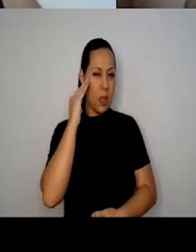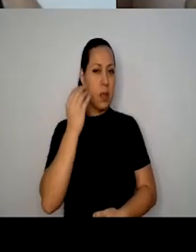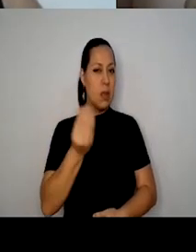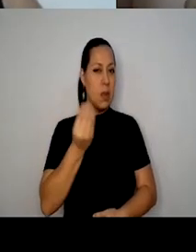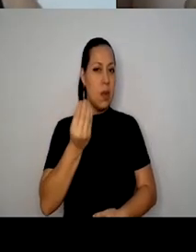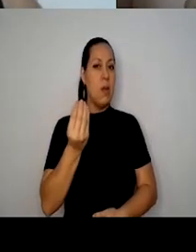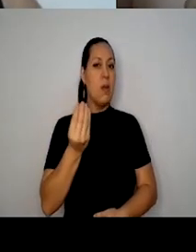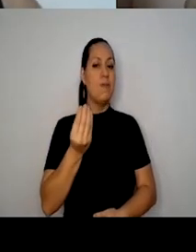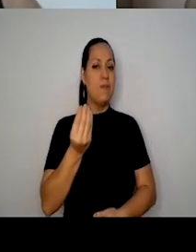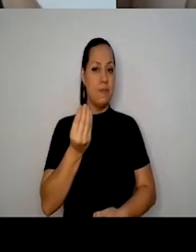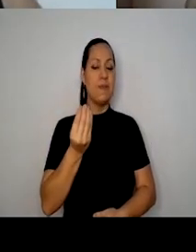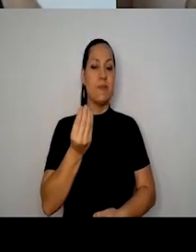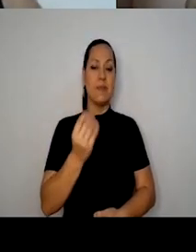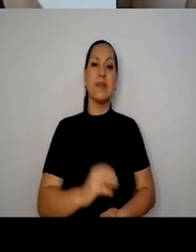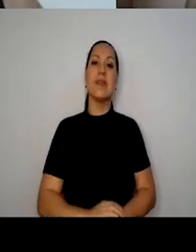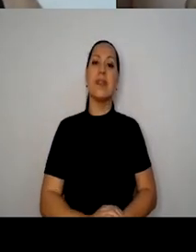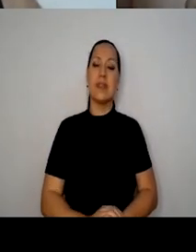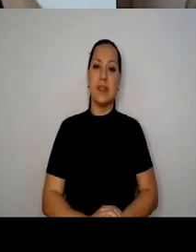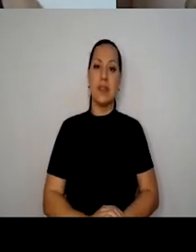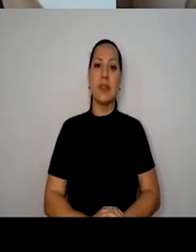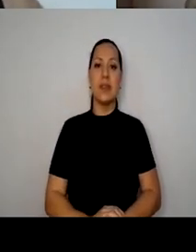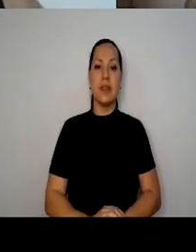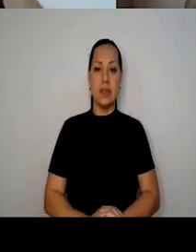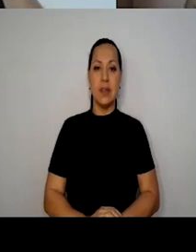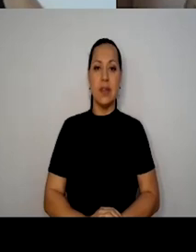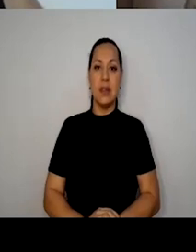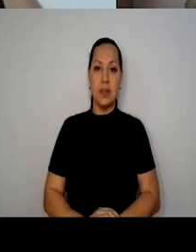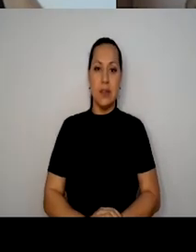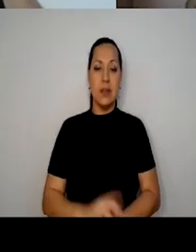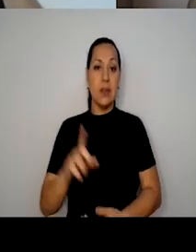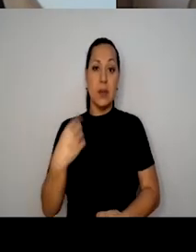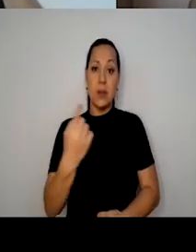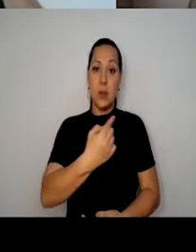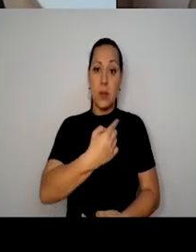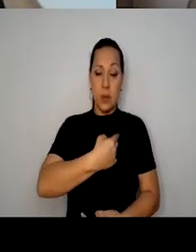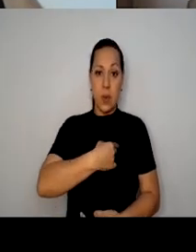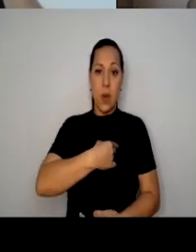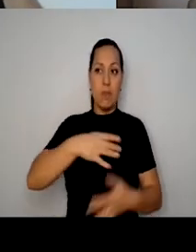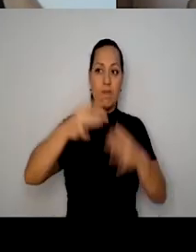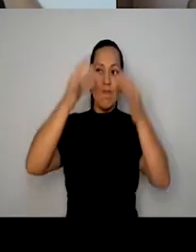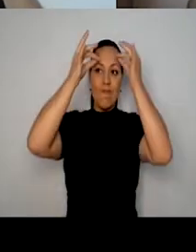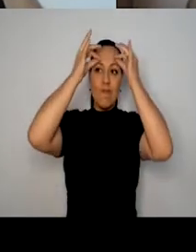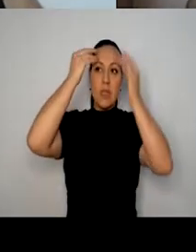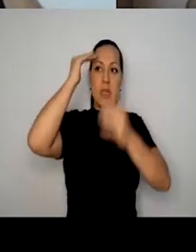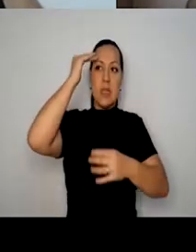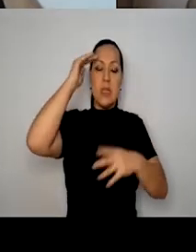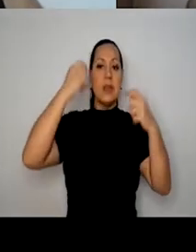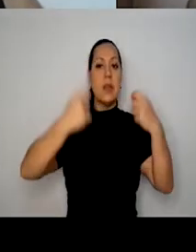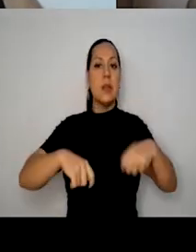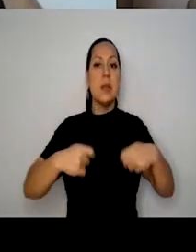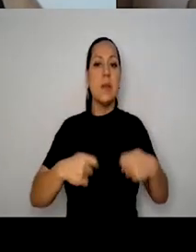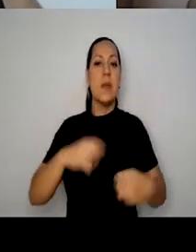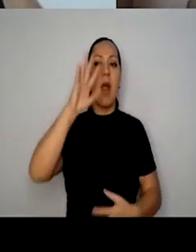E isso é, assim, a gente precisa entender isso de uma maneira radical.